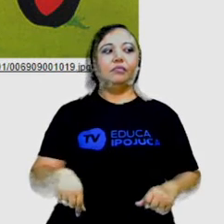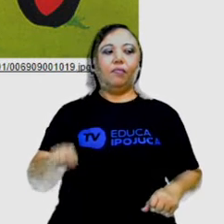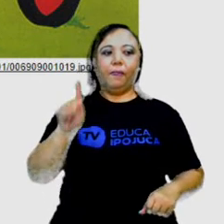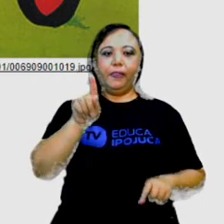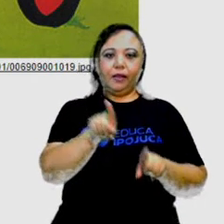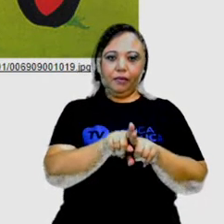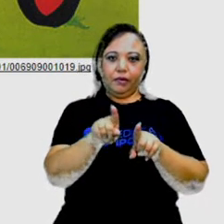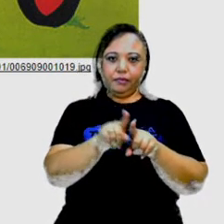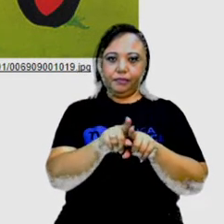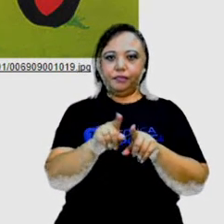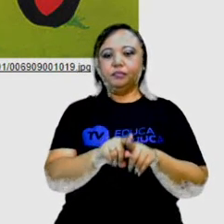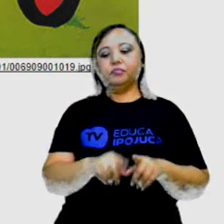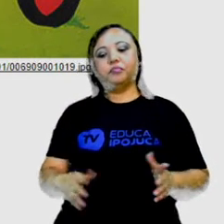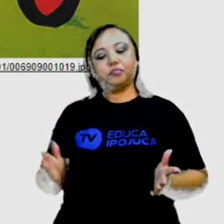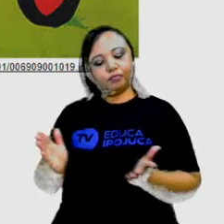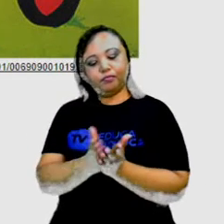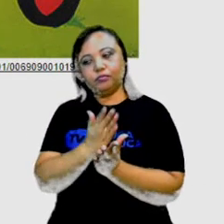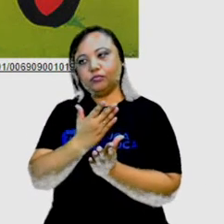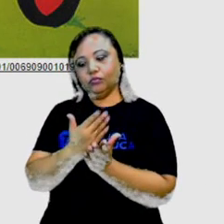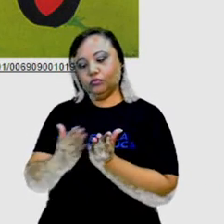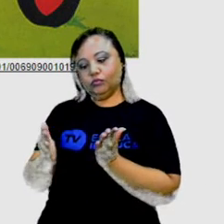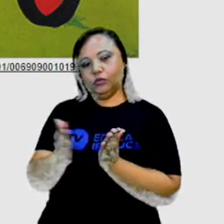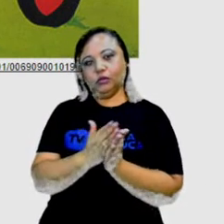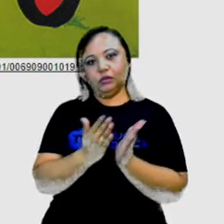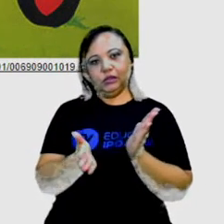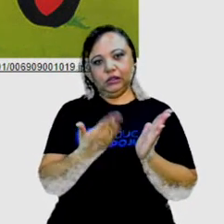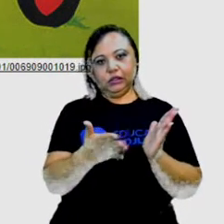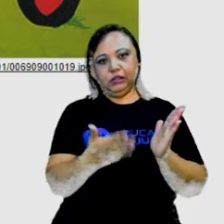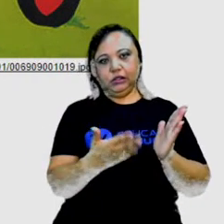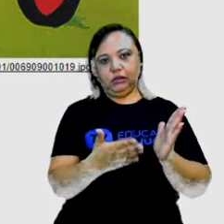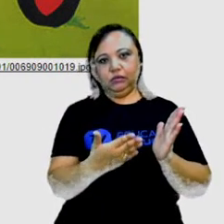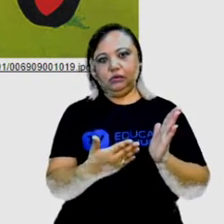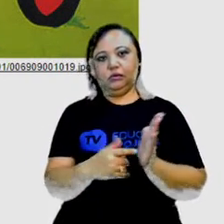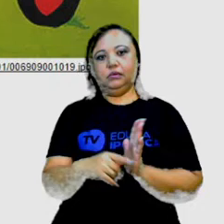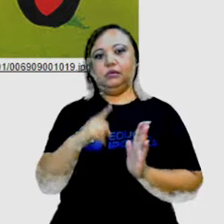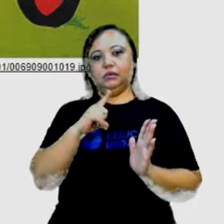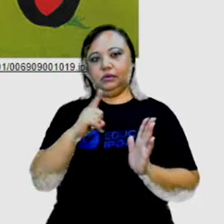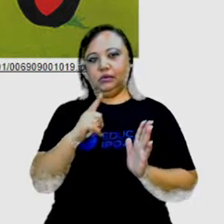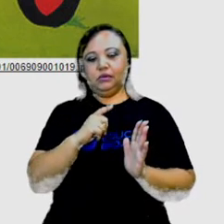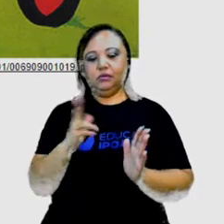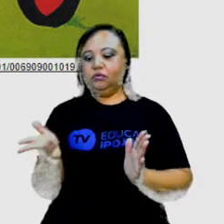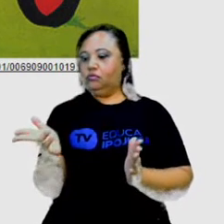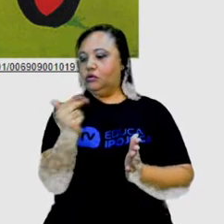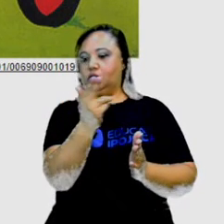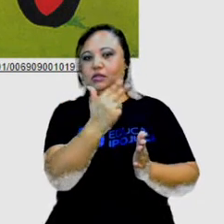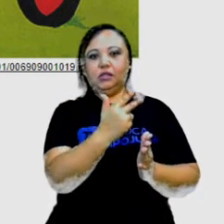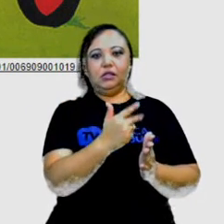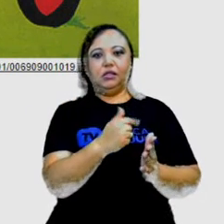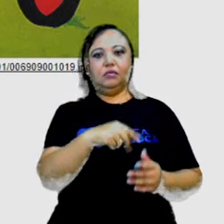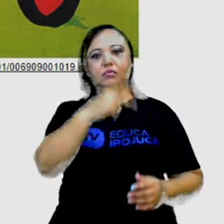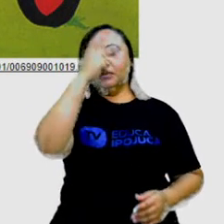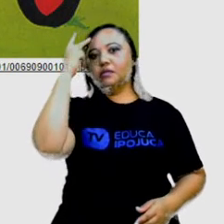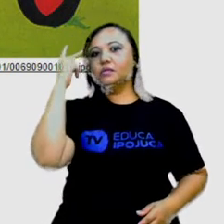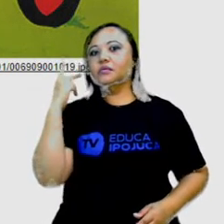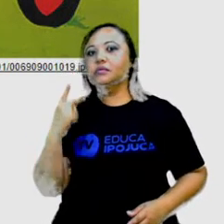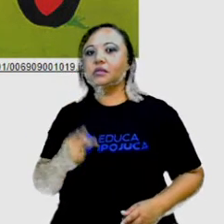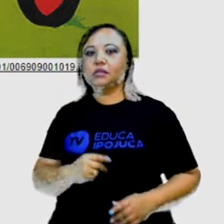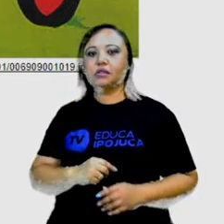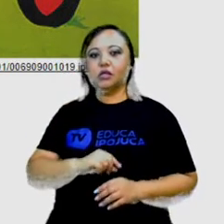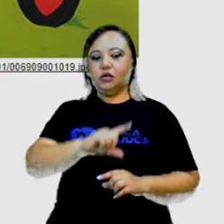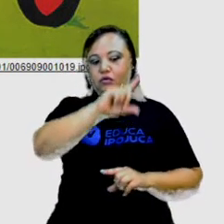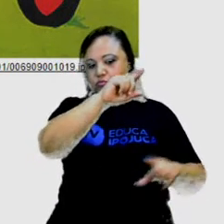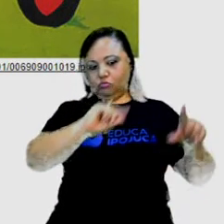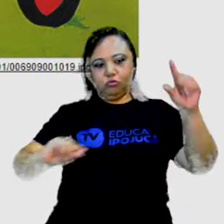conhecida, vem no livro da gente. Que é as pessoas fugindo da seca, como se fosse a fuma, pessoas morrendo. Então, veja as faces das